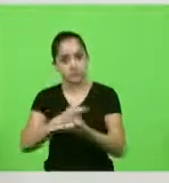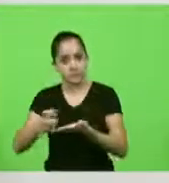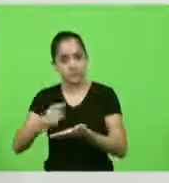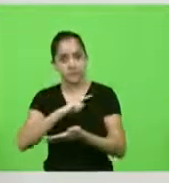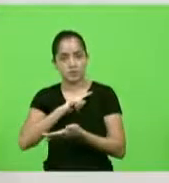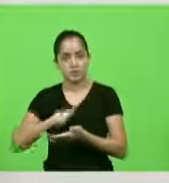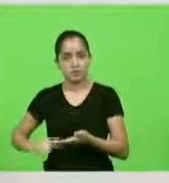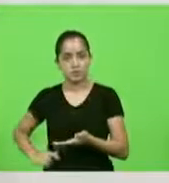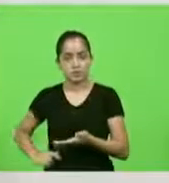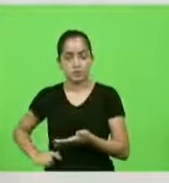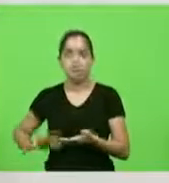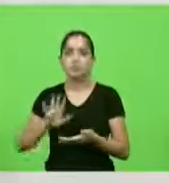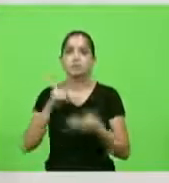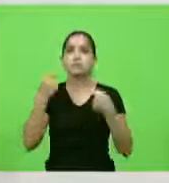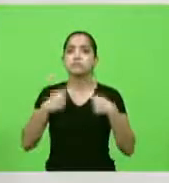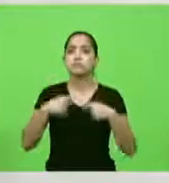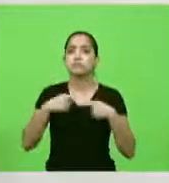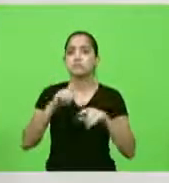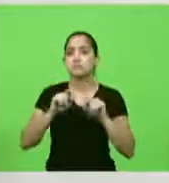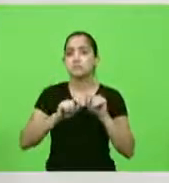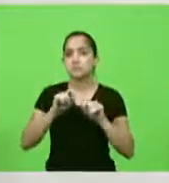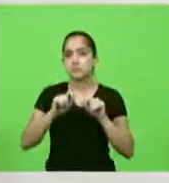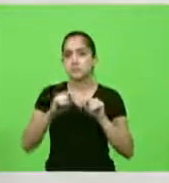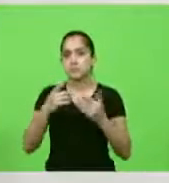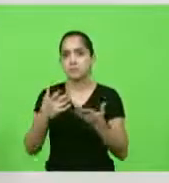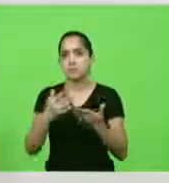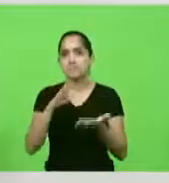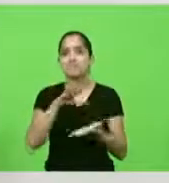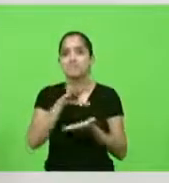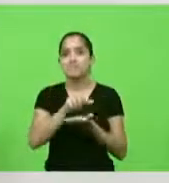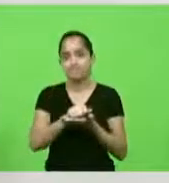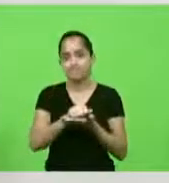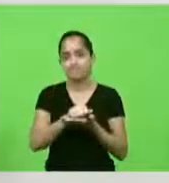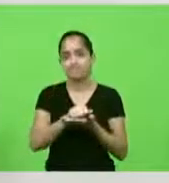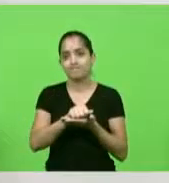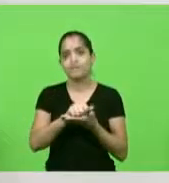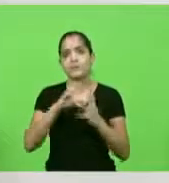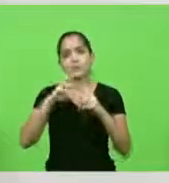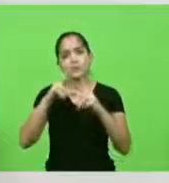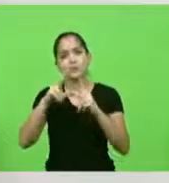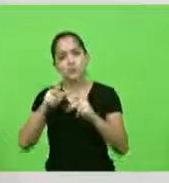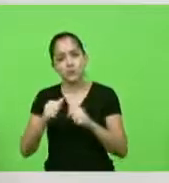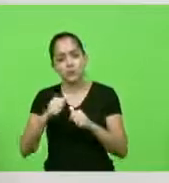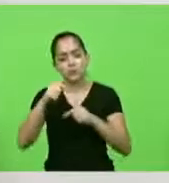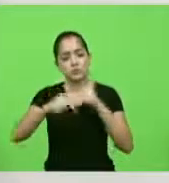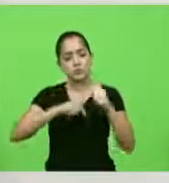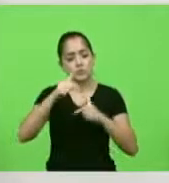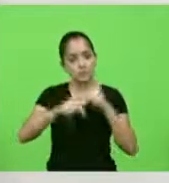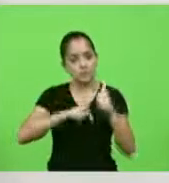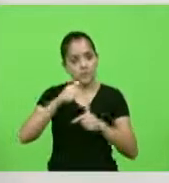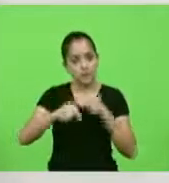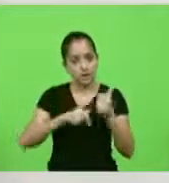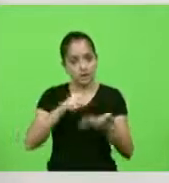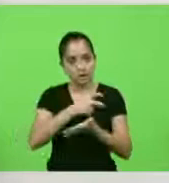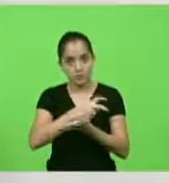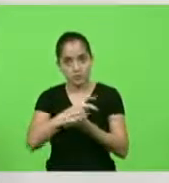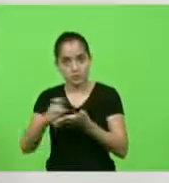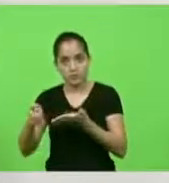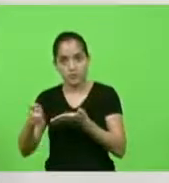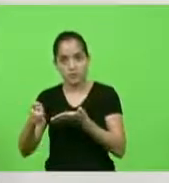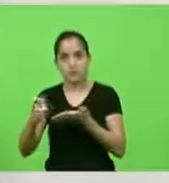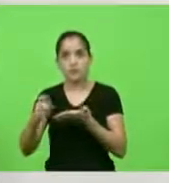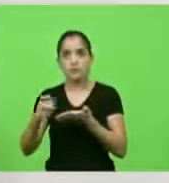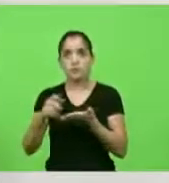é preciso registrar todo o rito do impeachment é